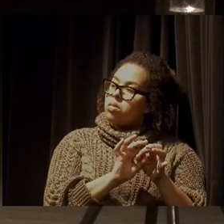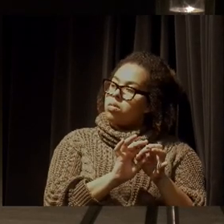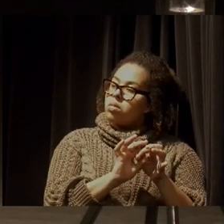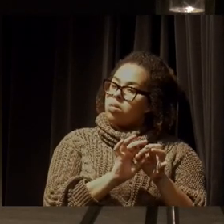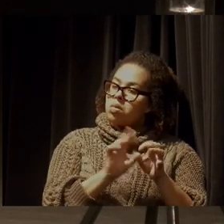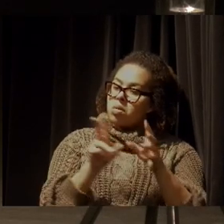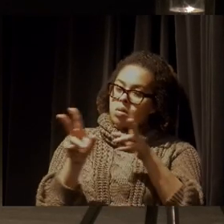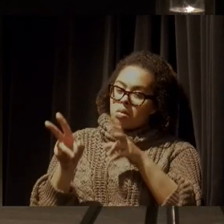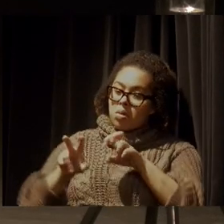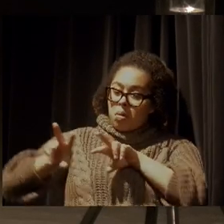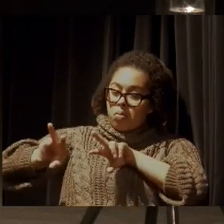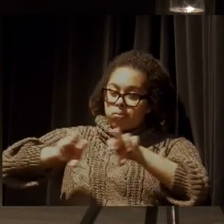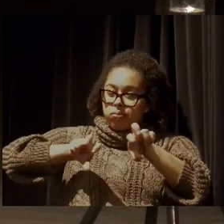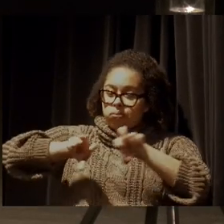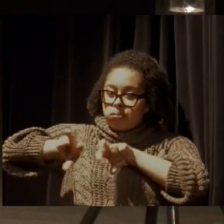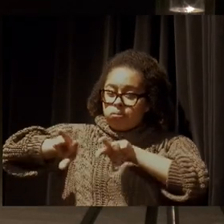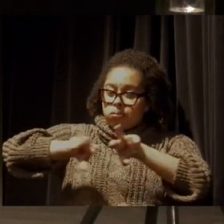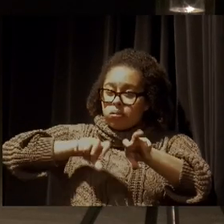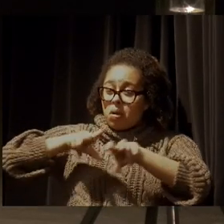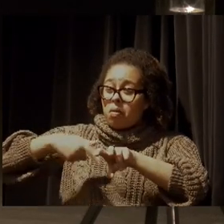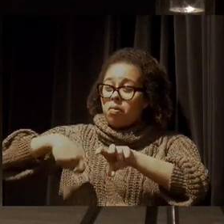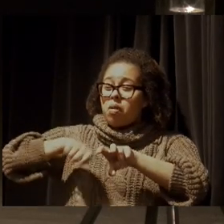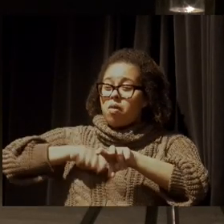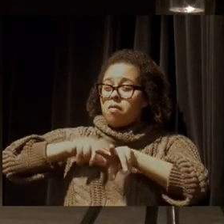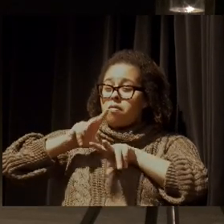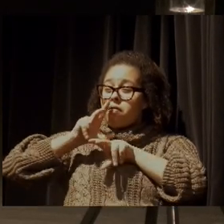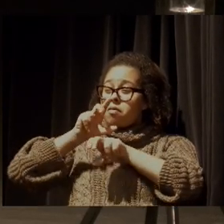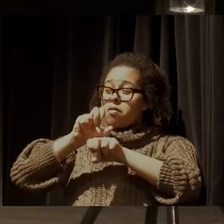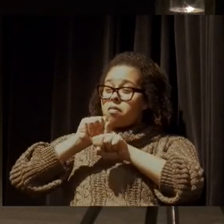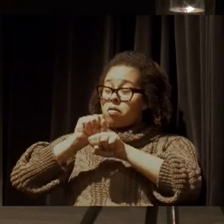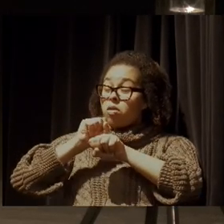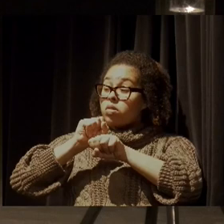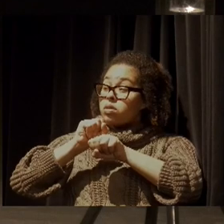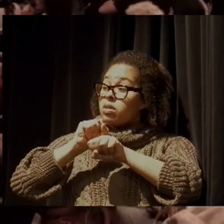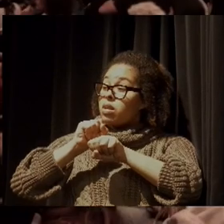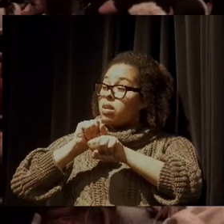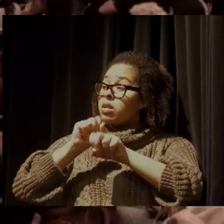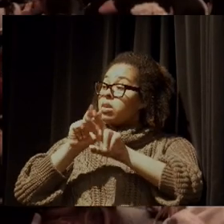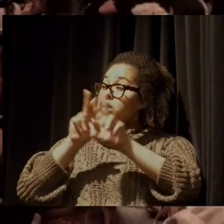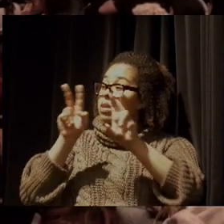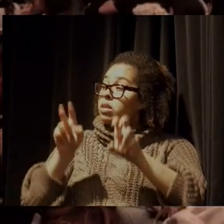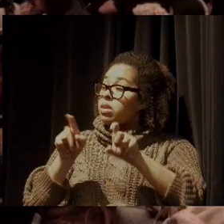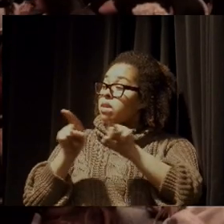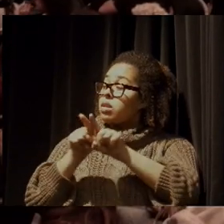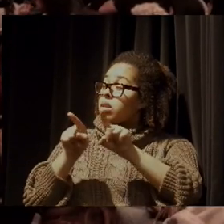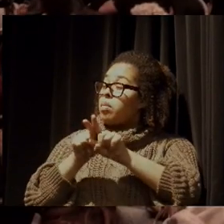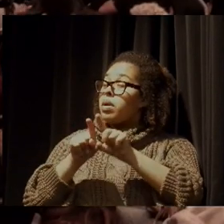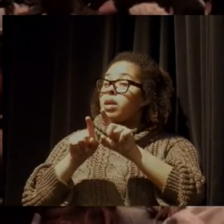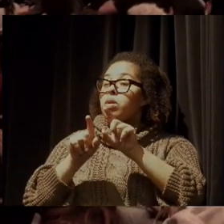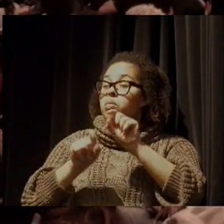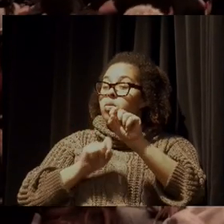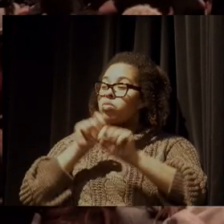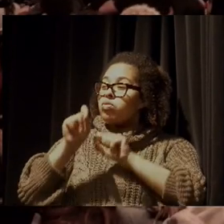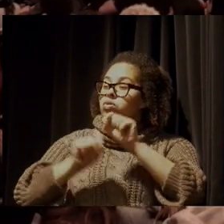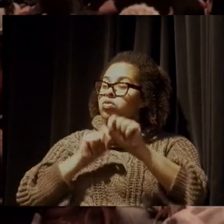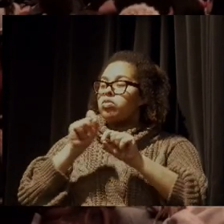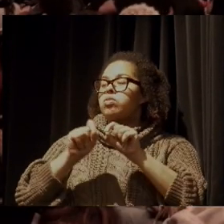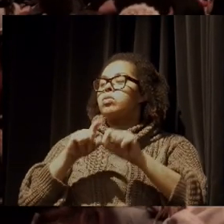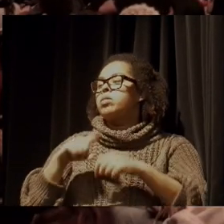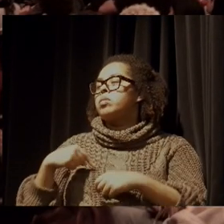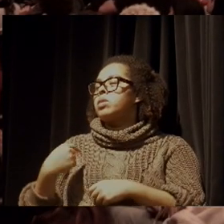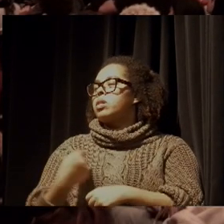força, como que a gente tira dessa situação, ainda mais motivos para a gente estar